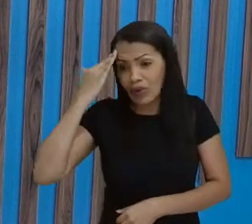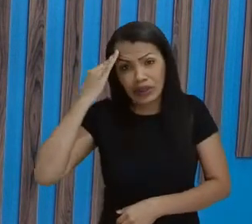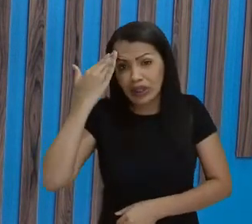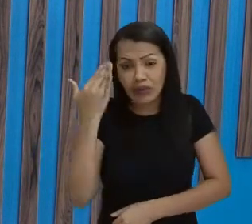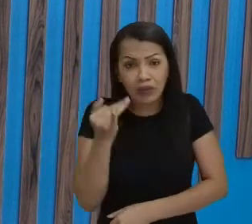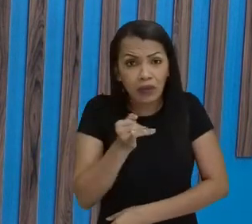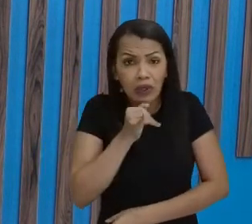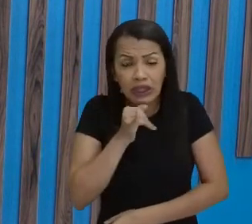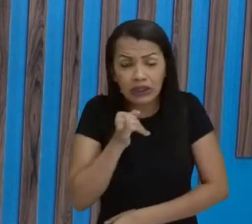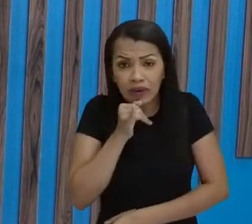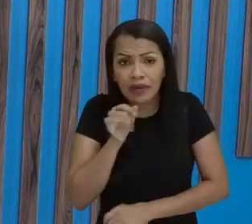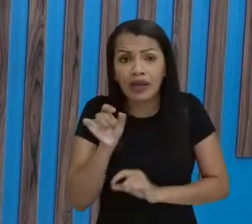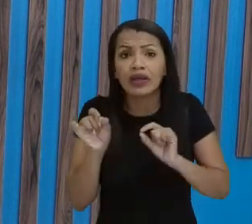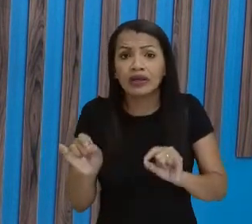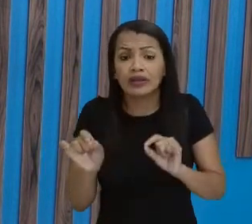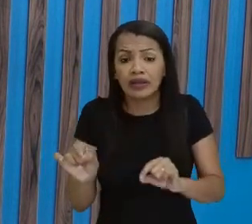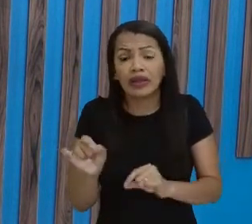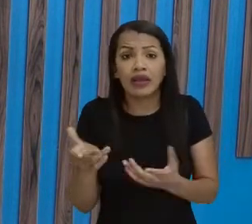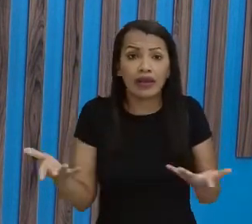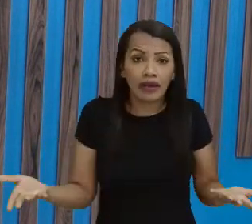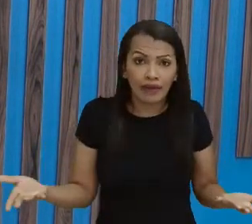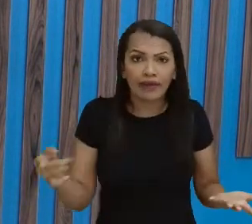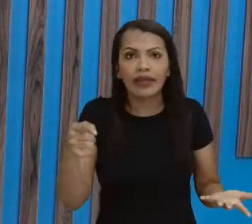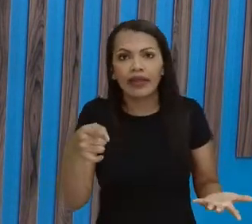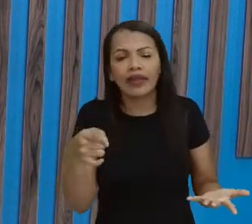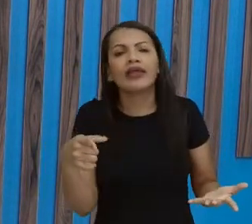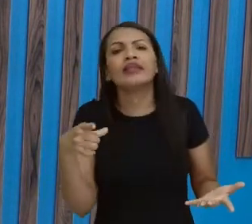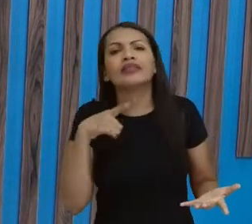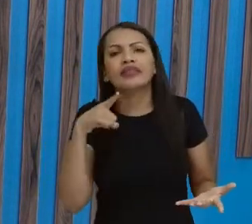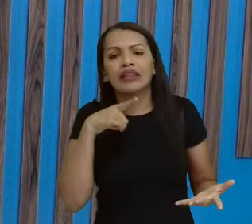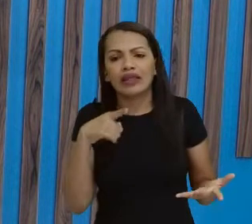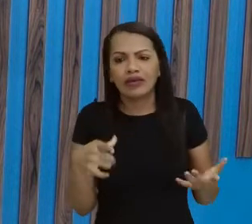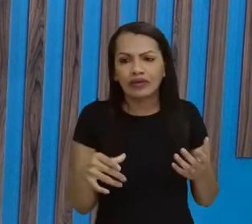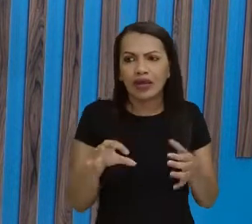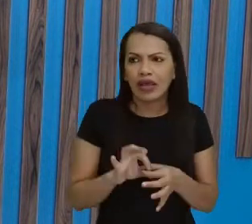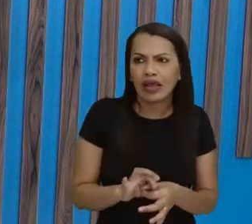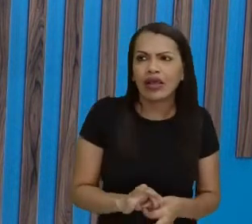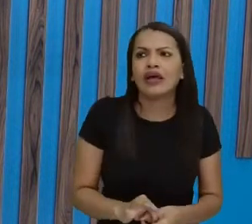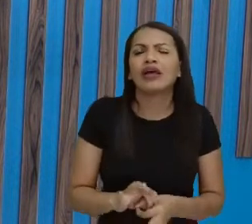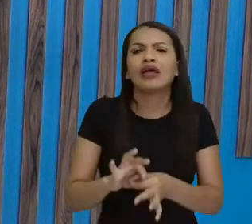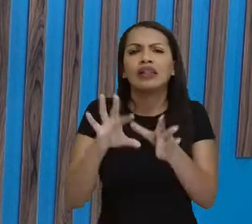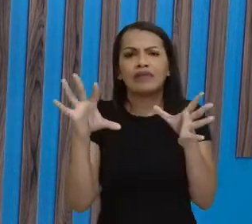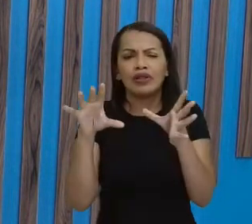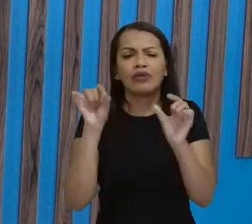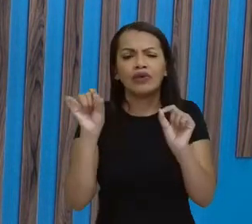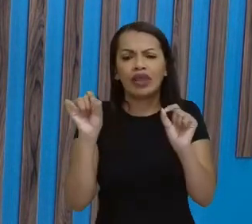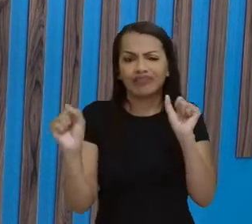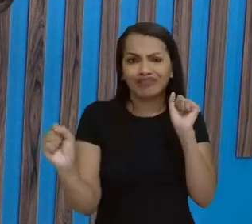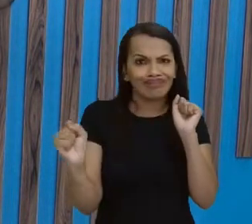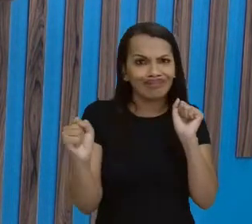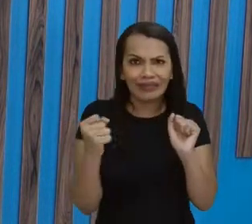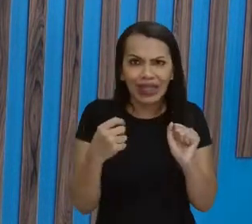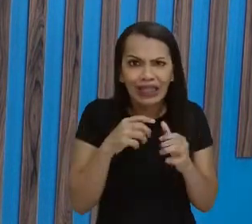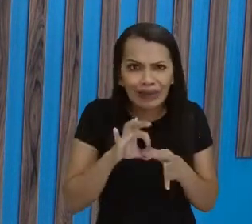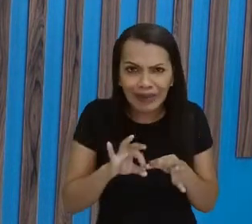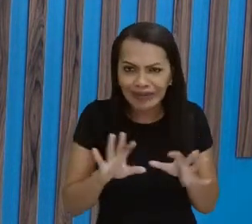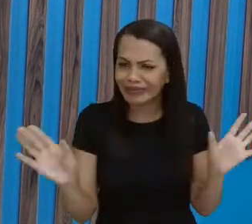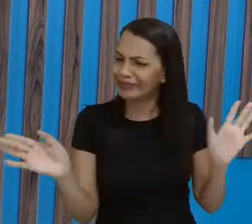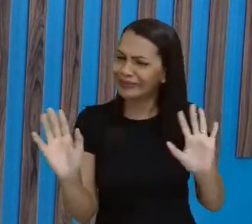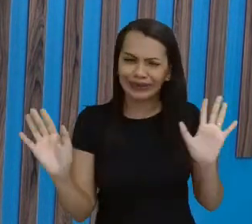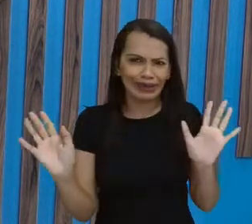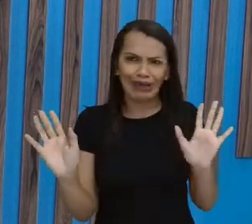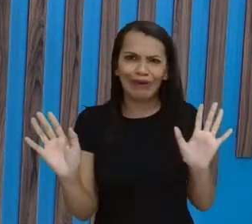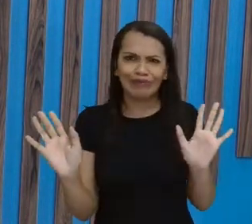por exemplo, que, ao decretar aquilo ali, ele teria as liberdades dele cesseadas, né. Em outras